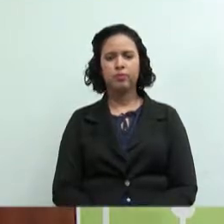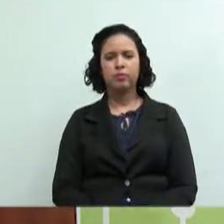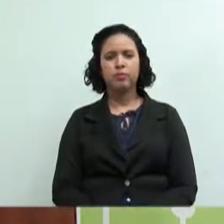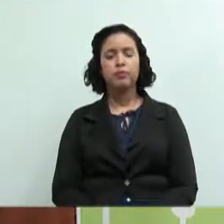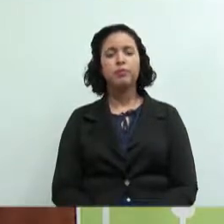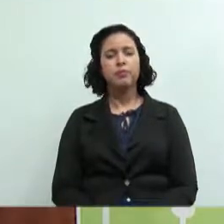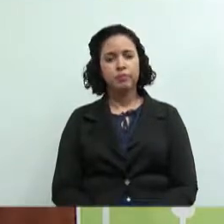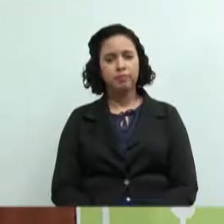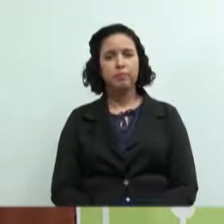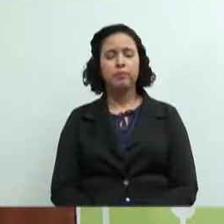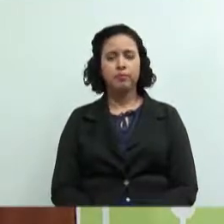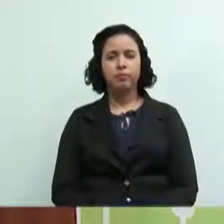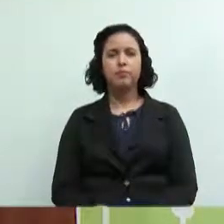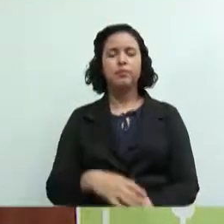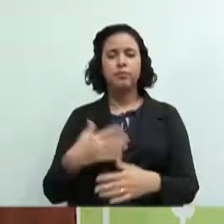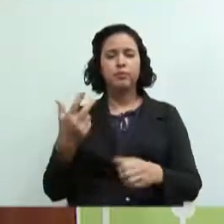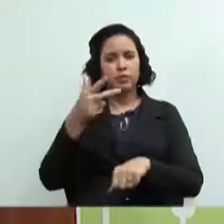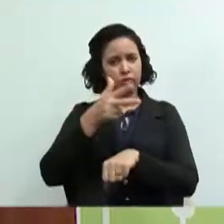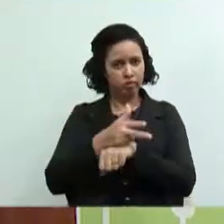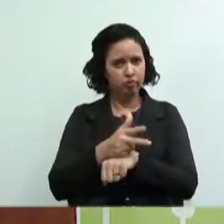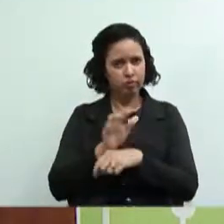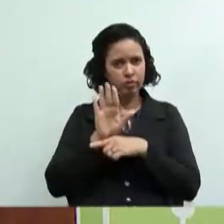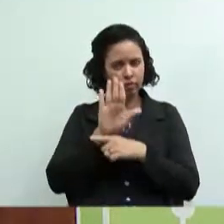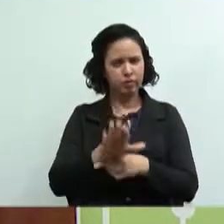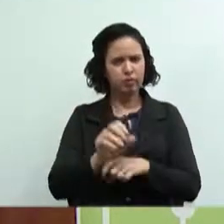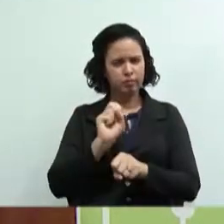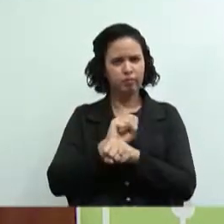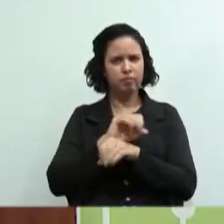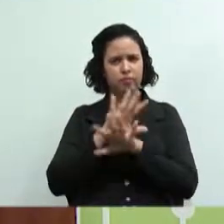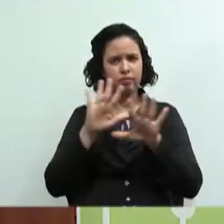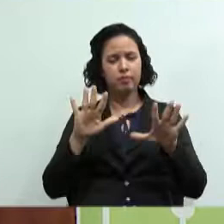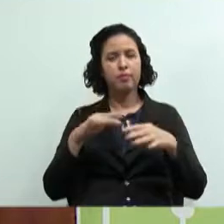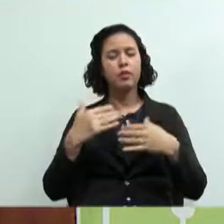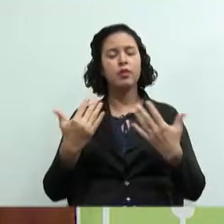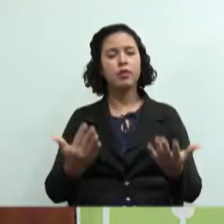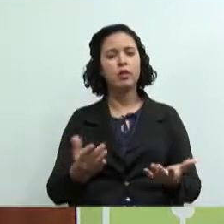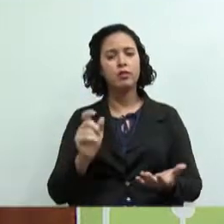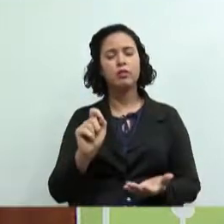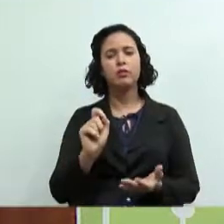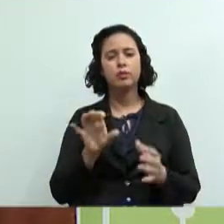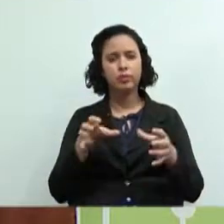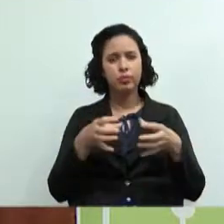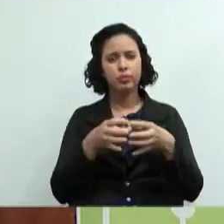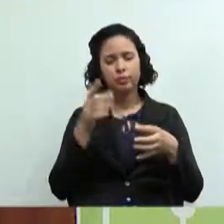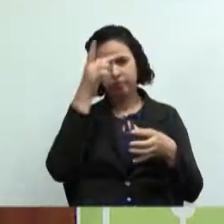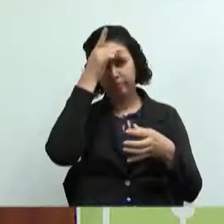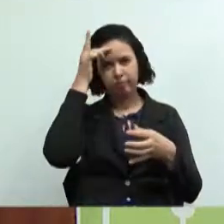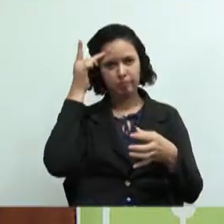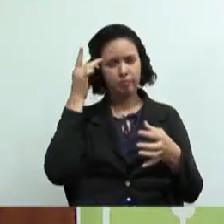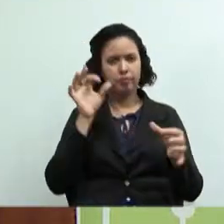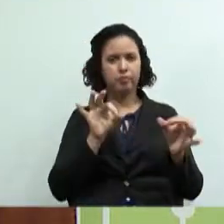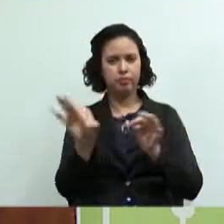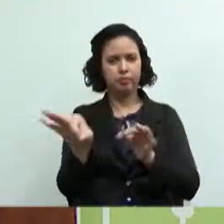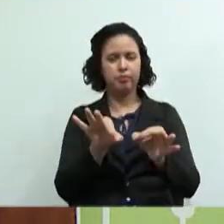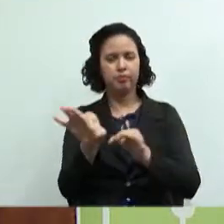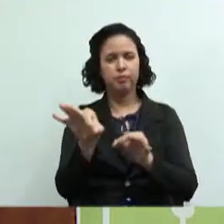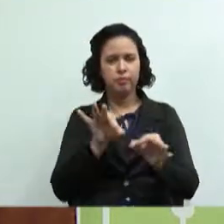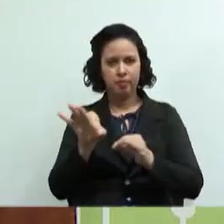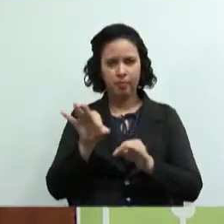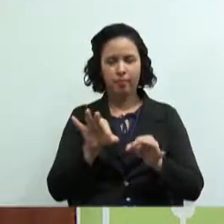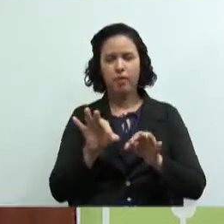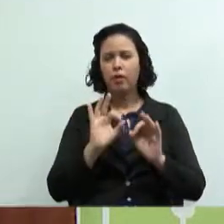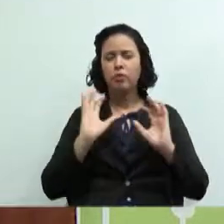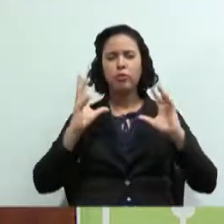Muito bem, o vídeo ajudou para a sua melhor compreensão? Vejam bem, um grupo de pessoas que se organiza da mesma forma como